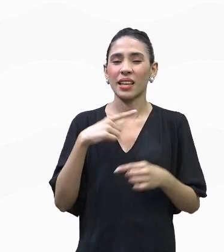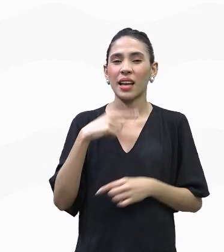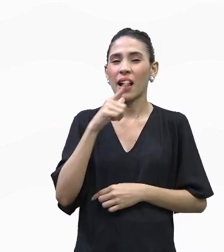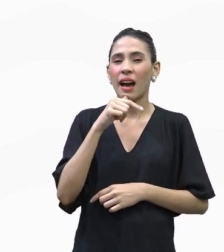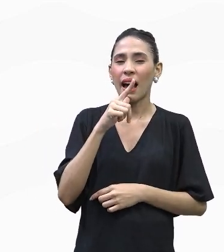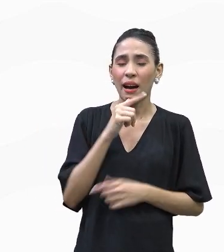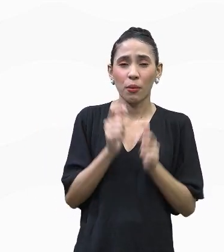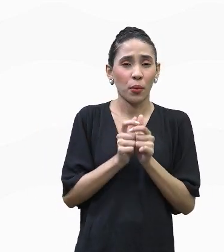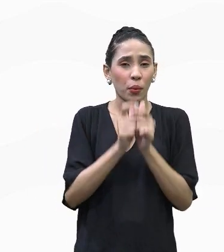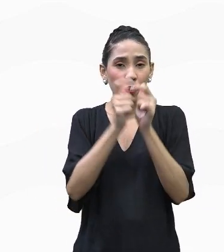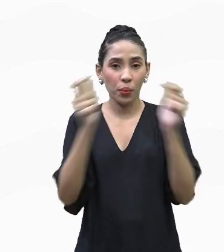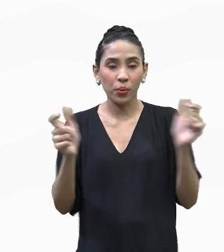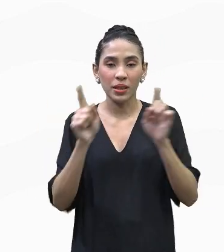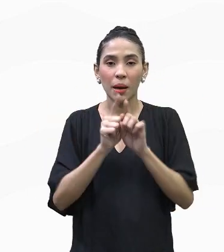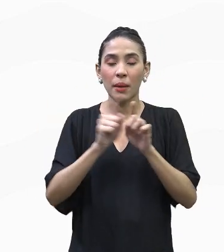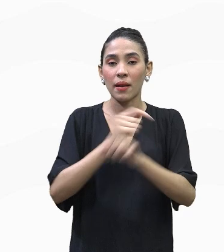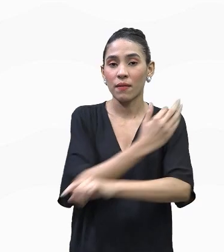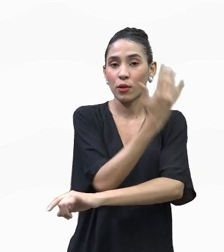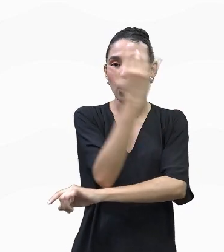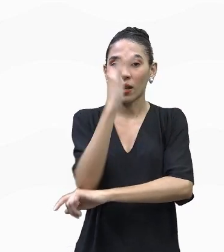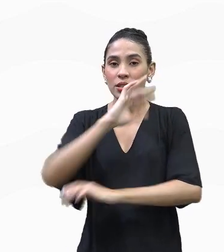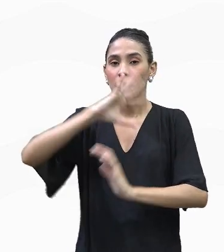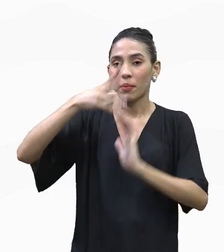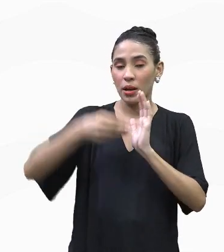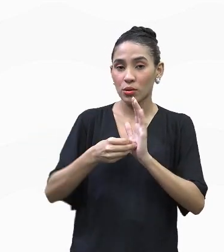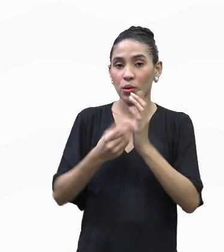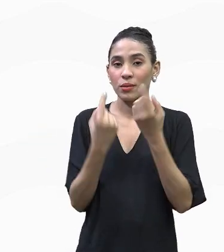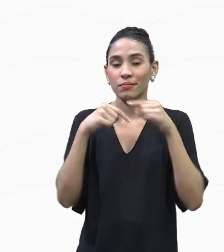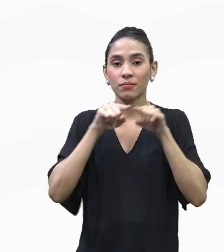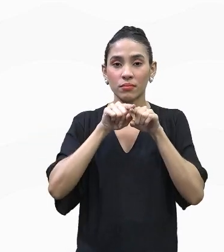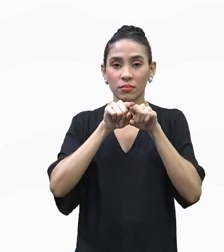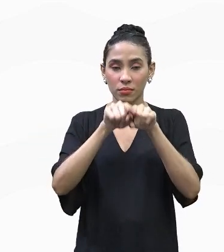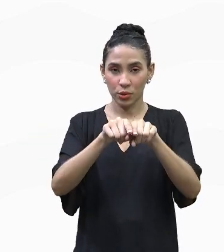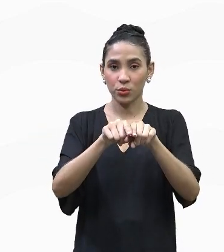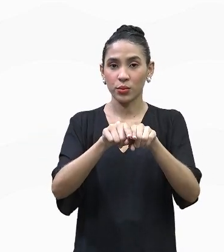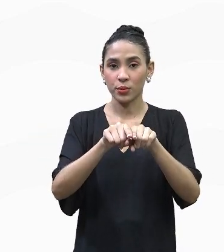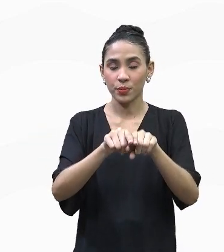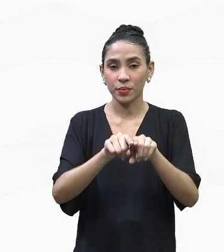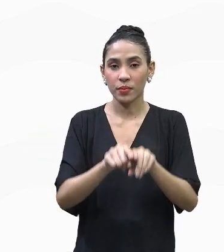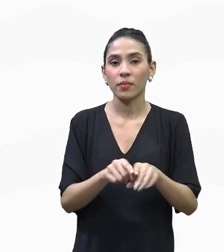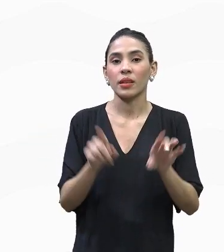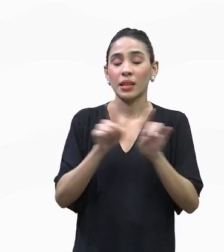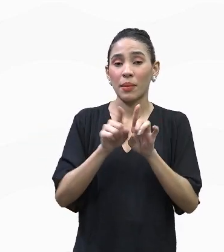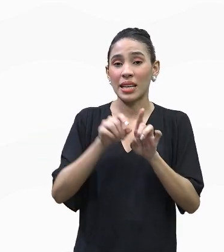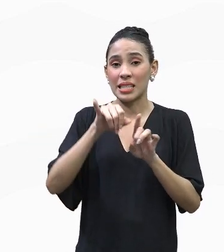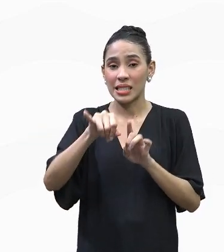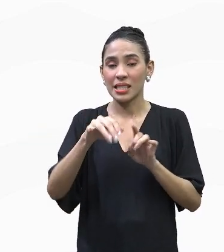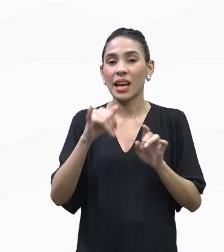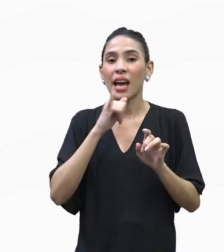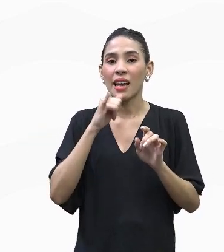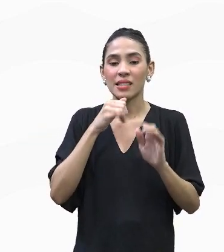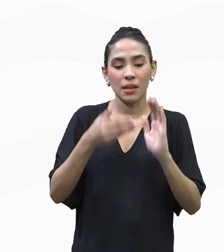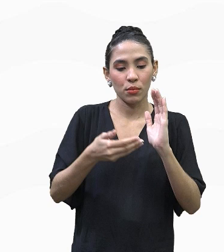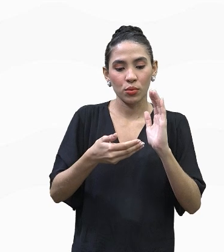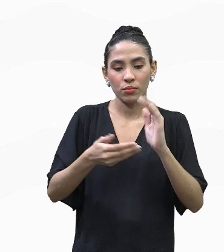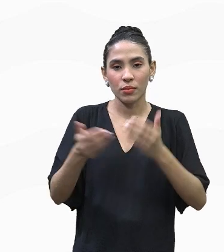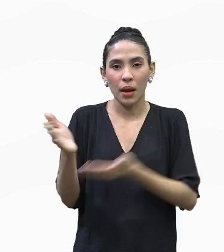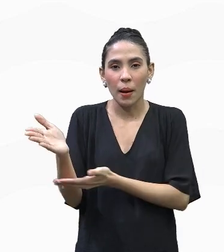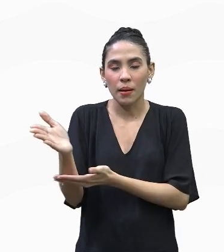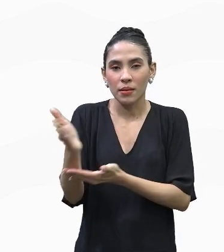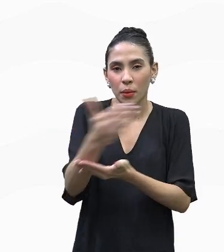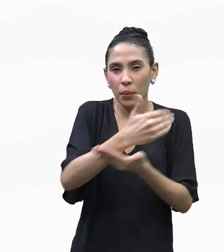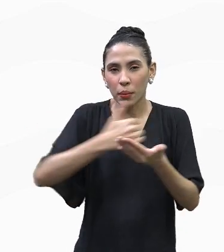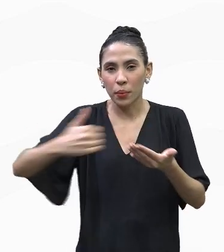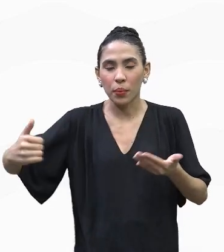a floresta amazônica e os dois funcionam juntos, eles coexistem. Se retirarmos a camada da vegetação, se